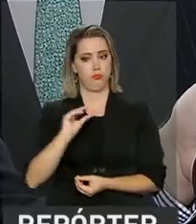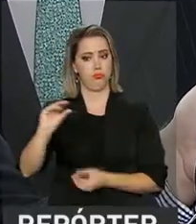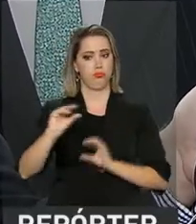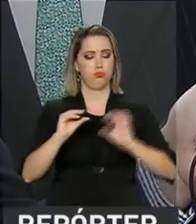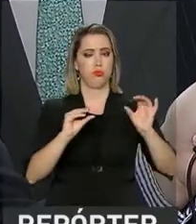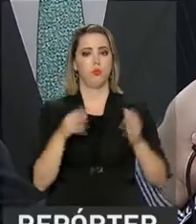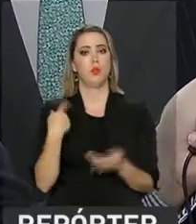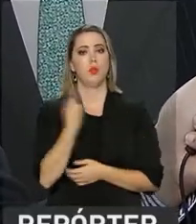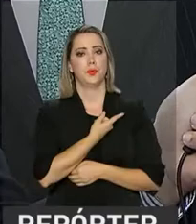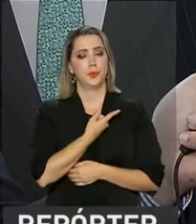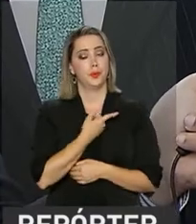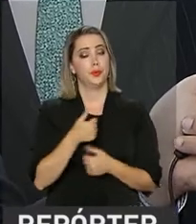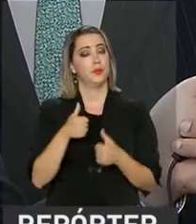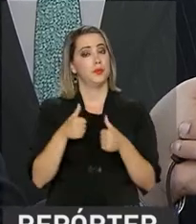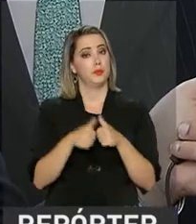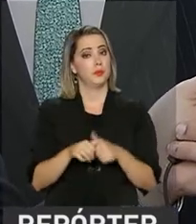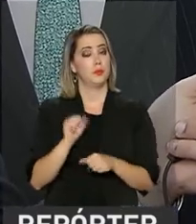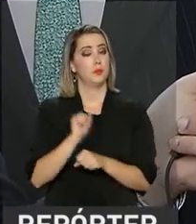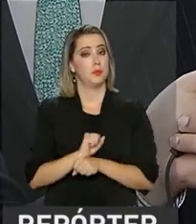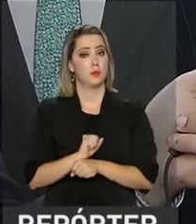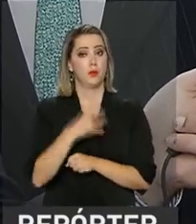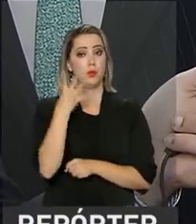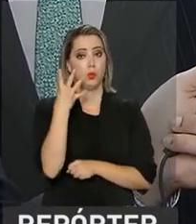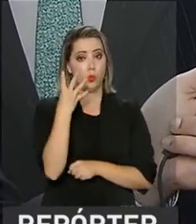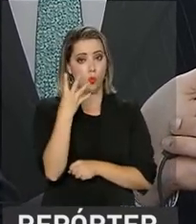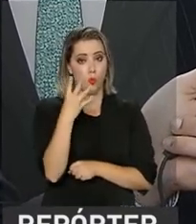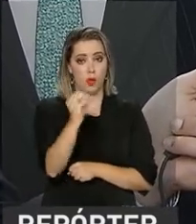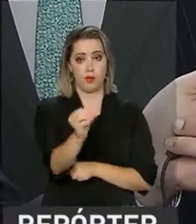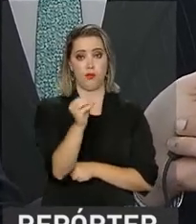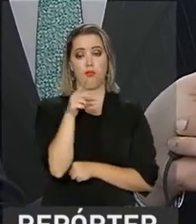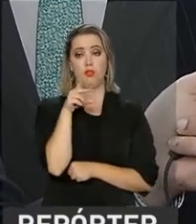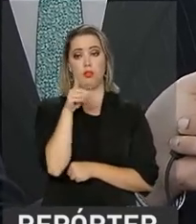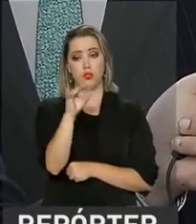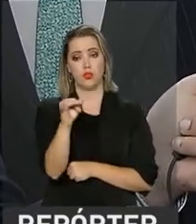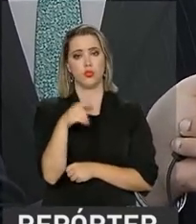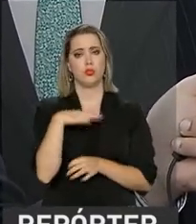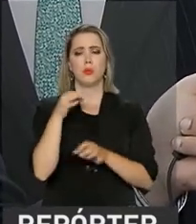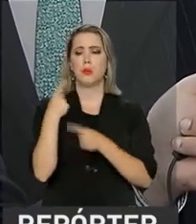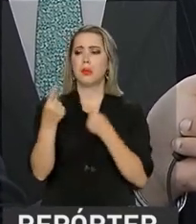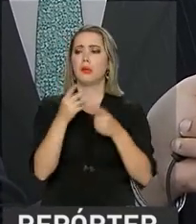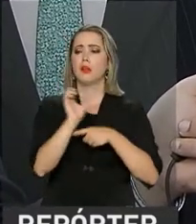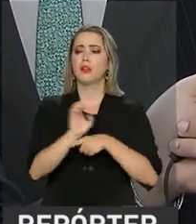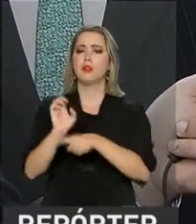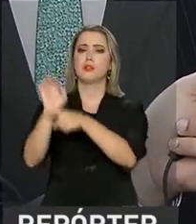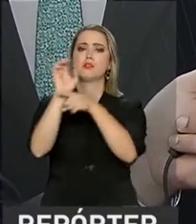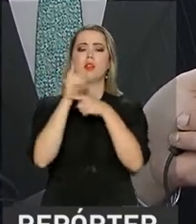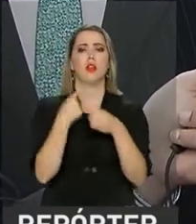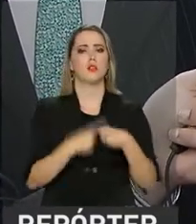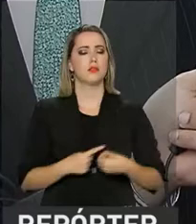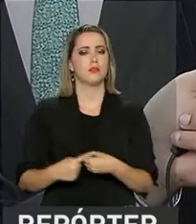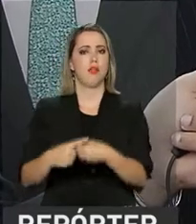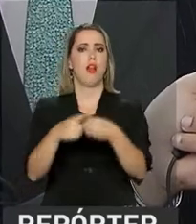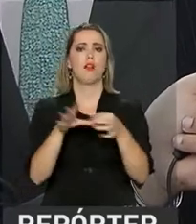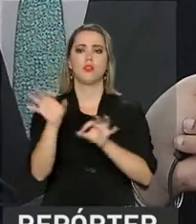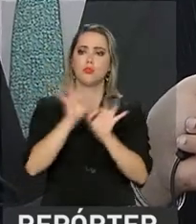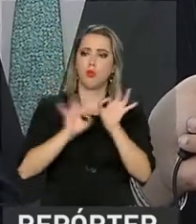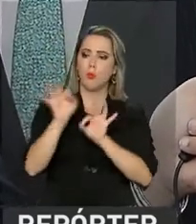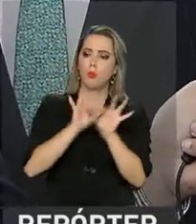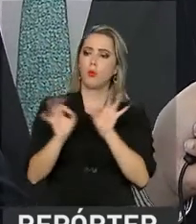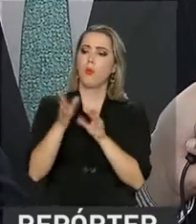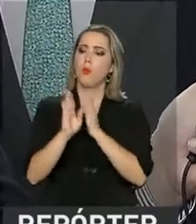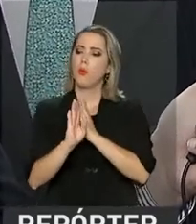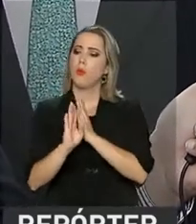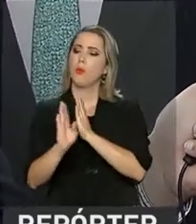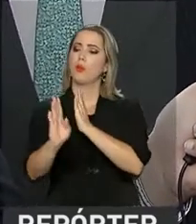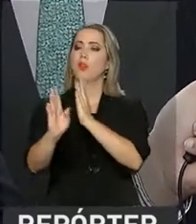dias para que os estados, municípios, se organizem em uma fila única e apresentem a